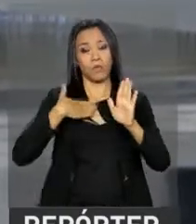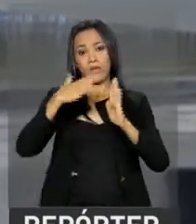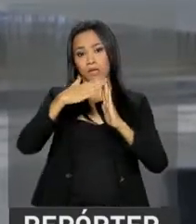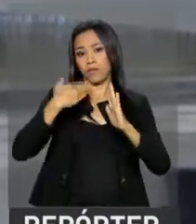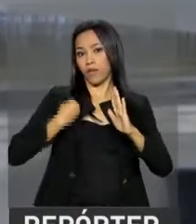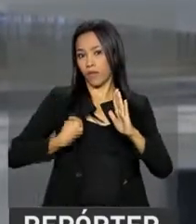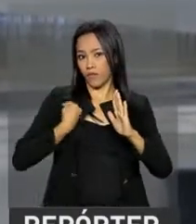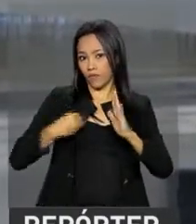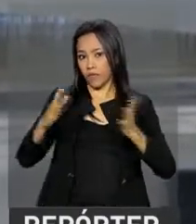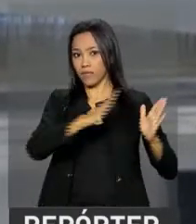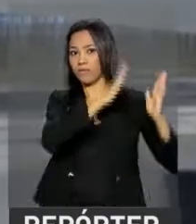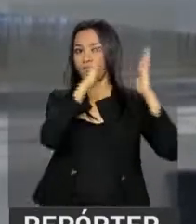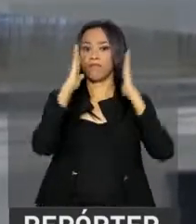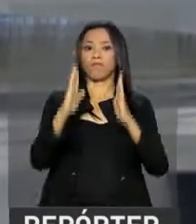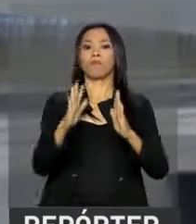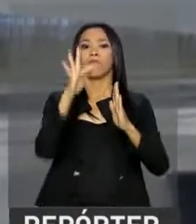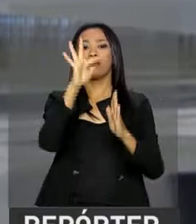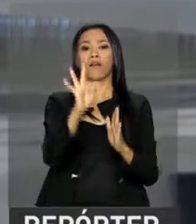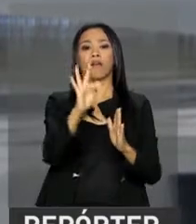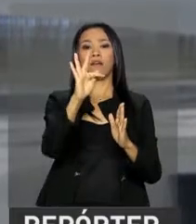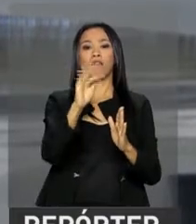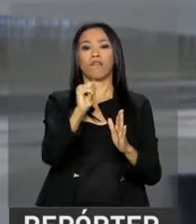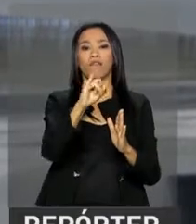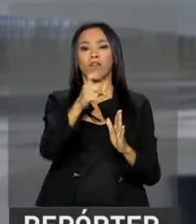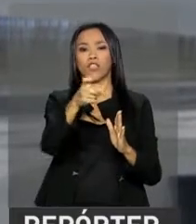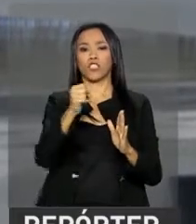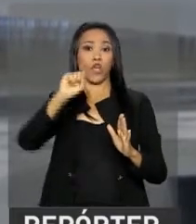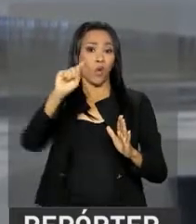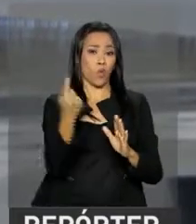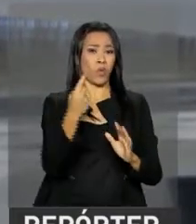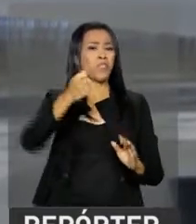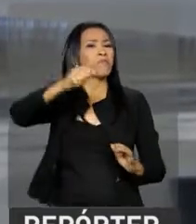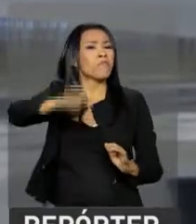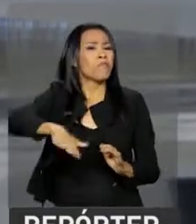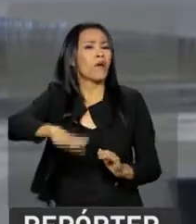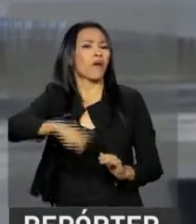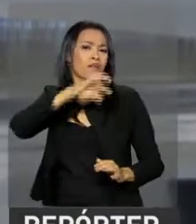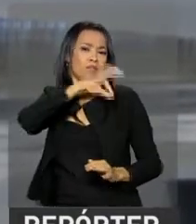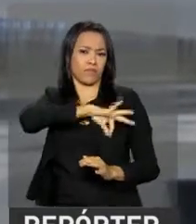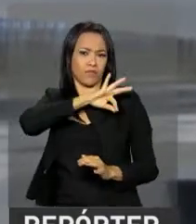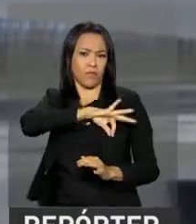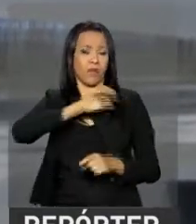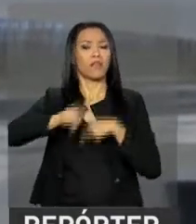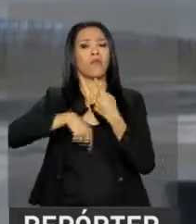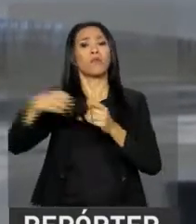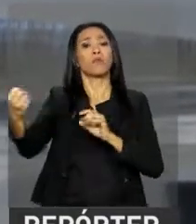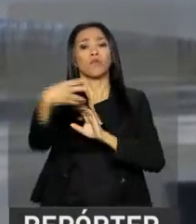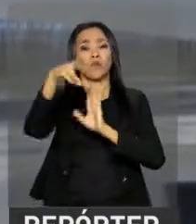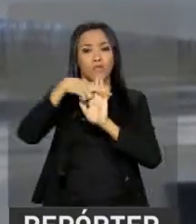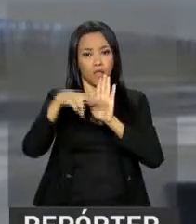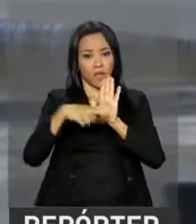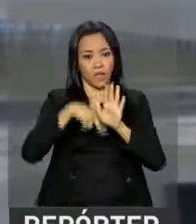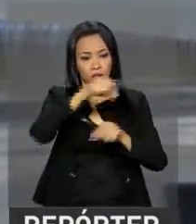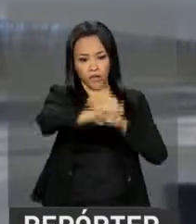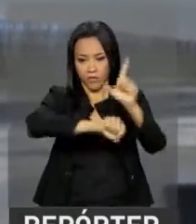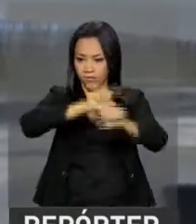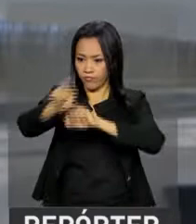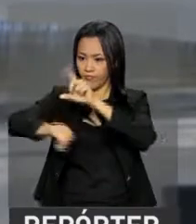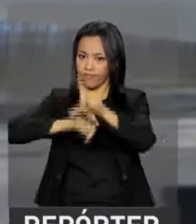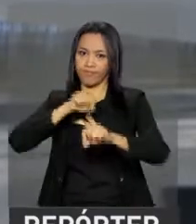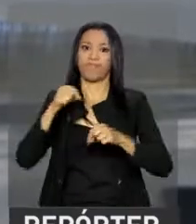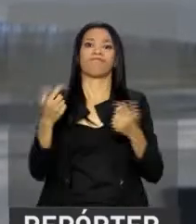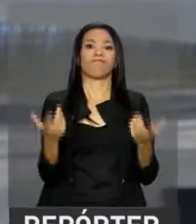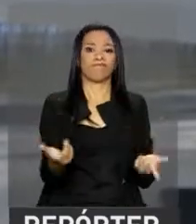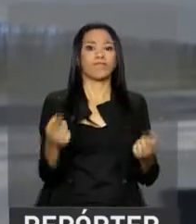Vida na faixa 1, que é a faixa de menor renda, e também vai apresentar os novos critérios de seleção e enquadramento dos empreendimentos.